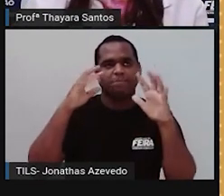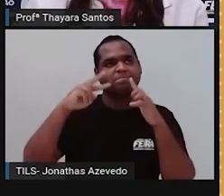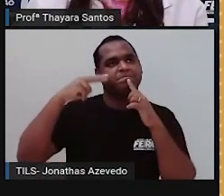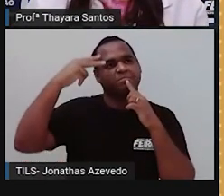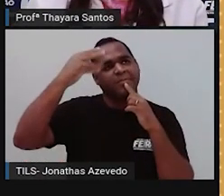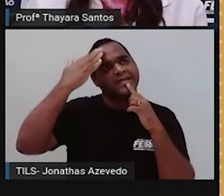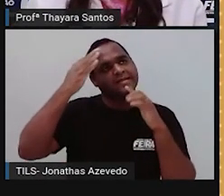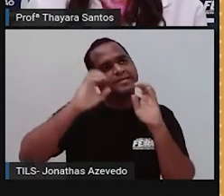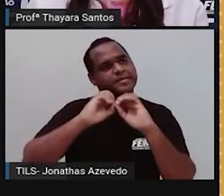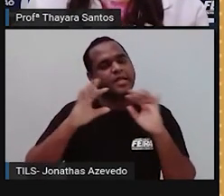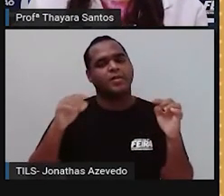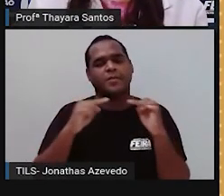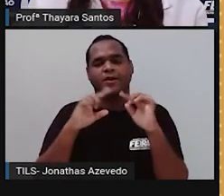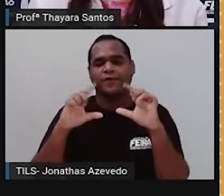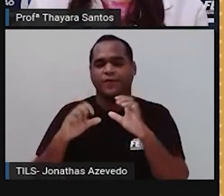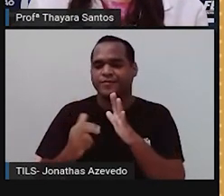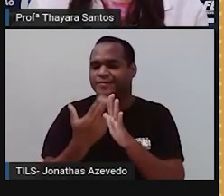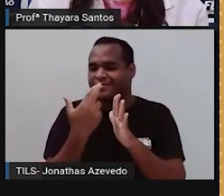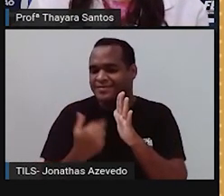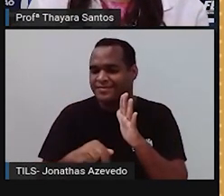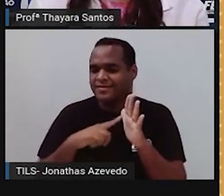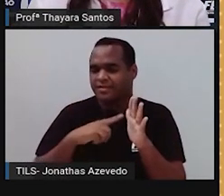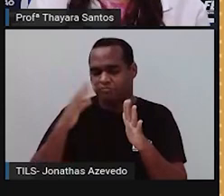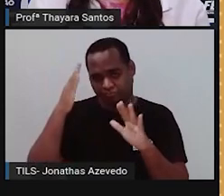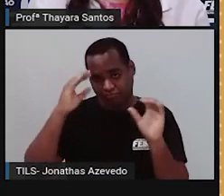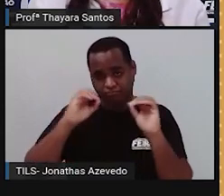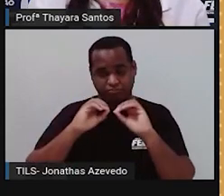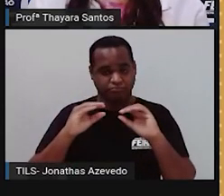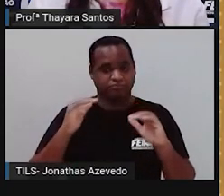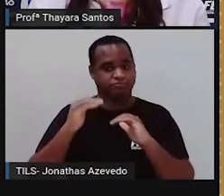aquilo como imagem. É bem interessante esse processo.